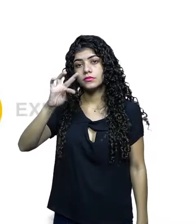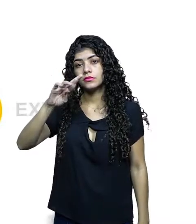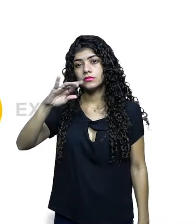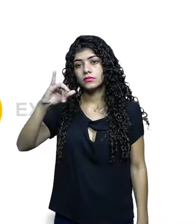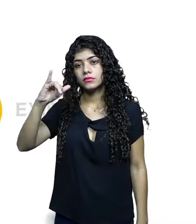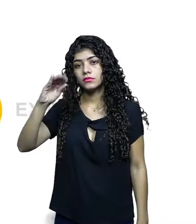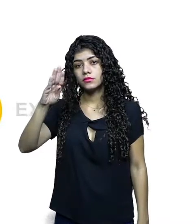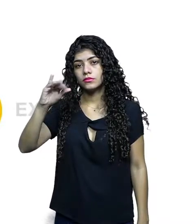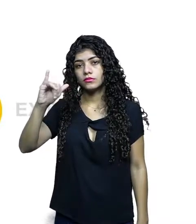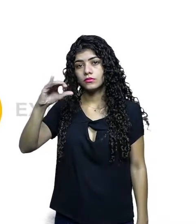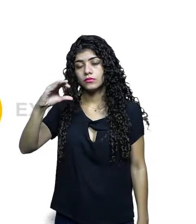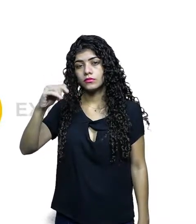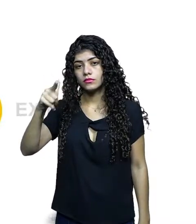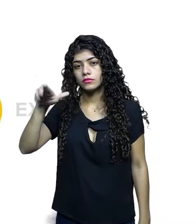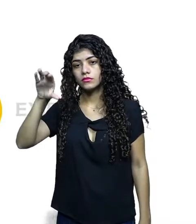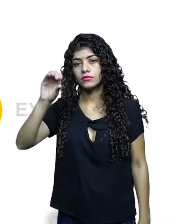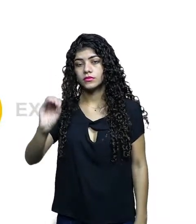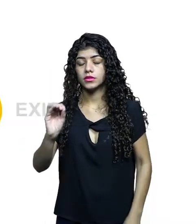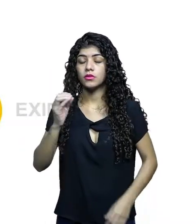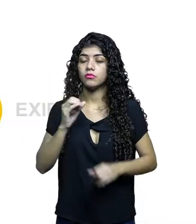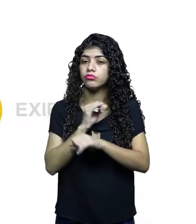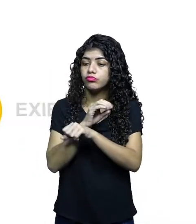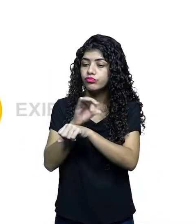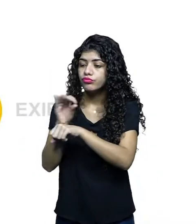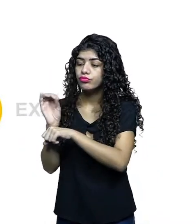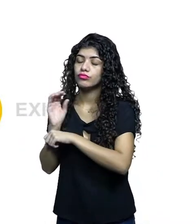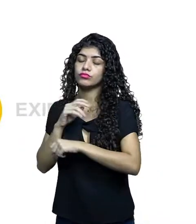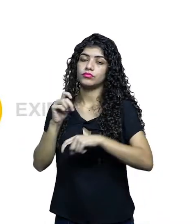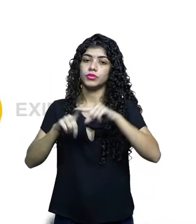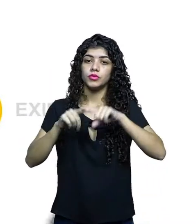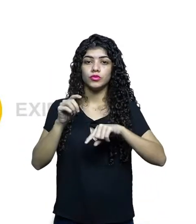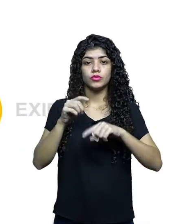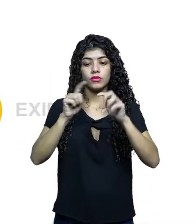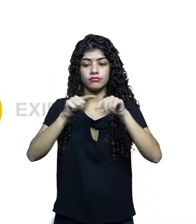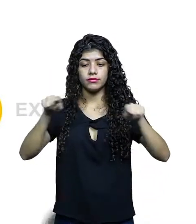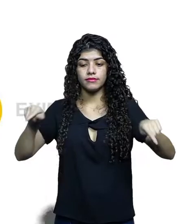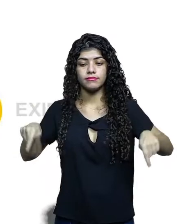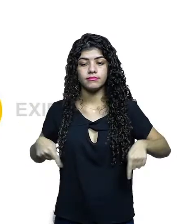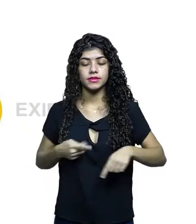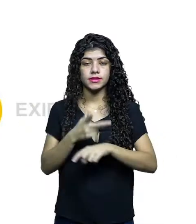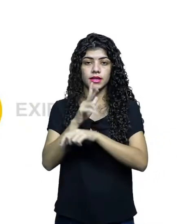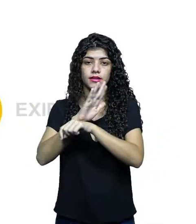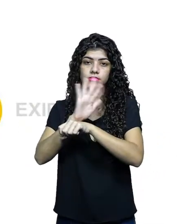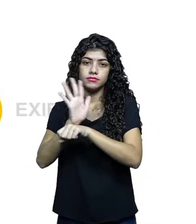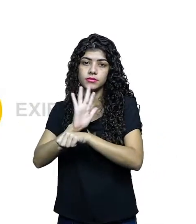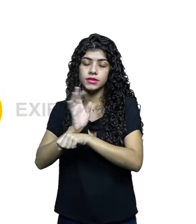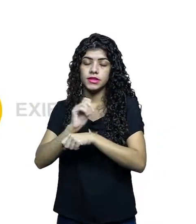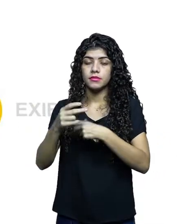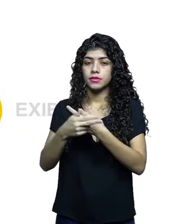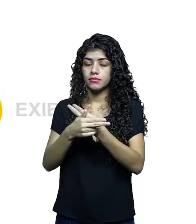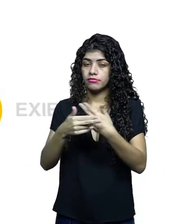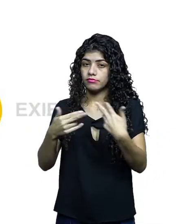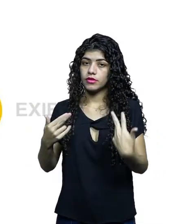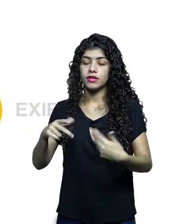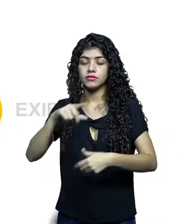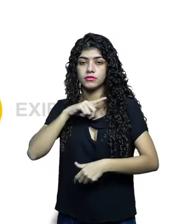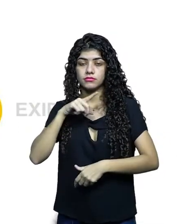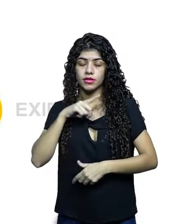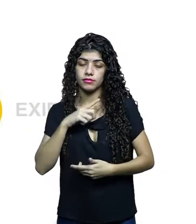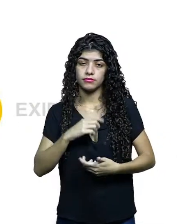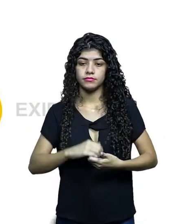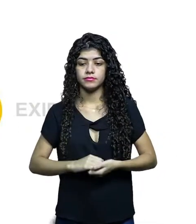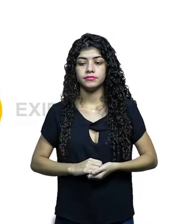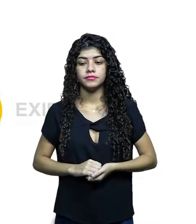audiovisual é o responsável pela comercialização do produto para as salas de cinema e ou demais plataformas de exibição